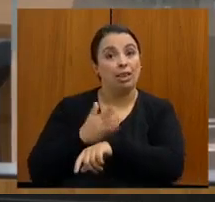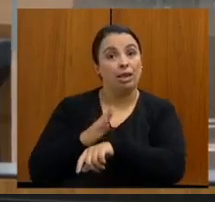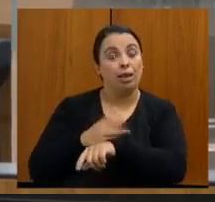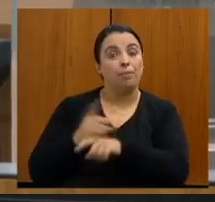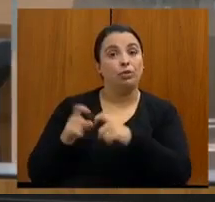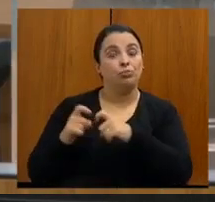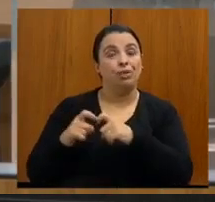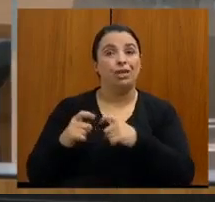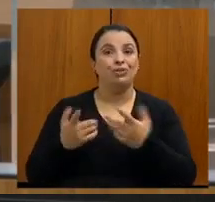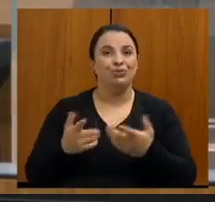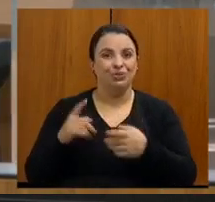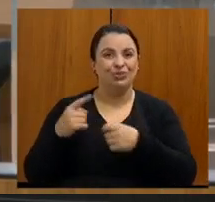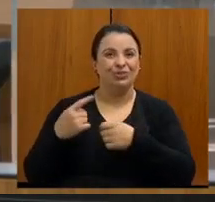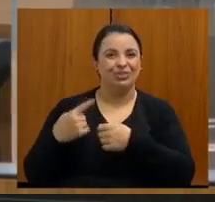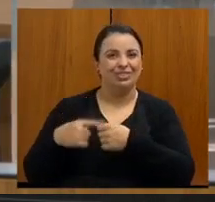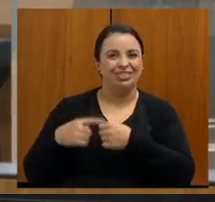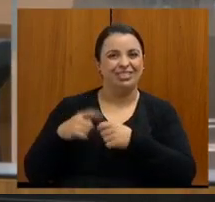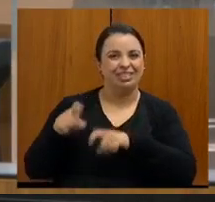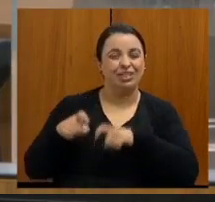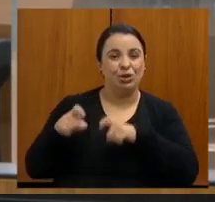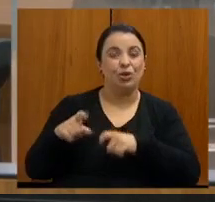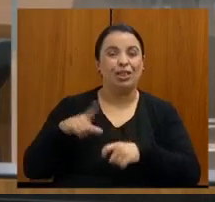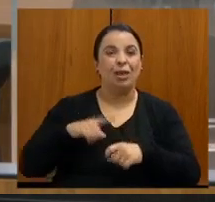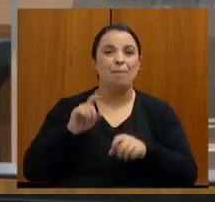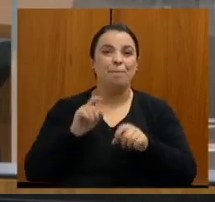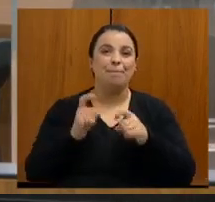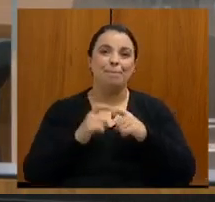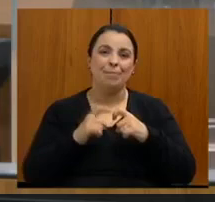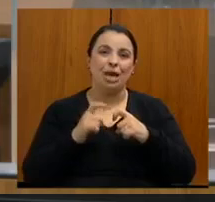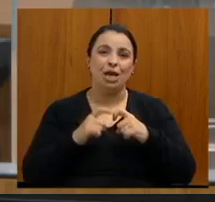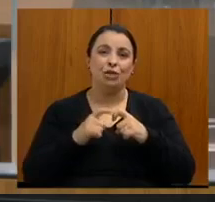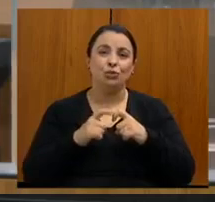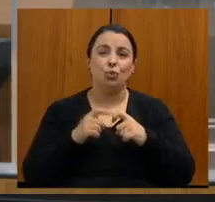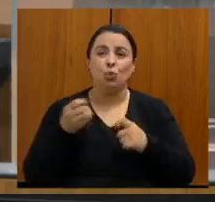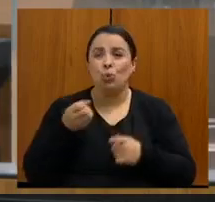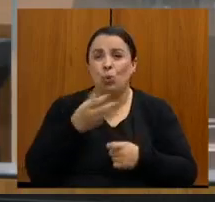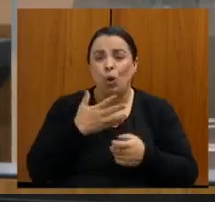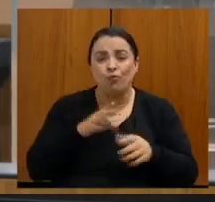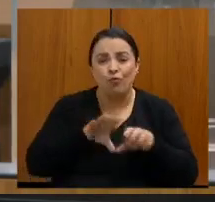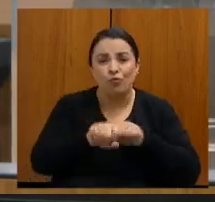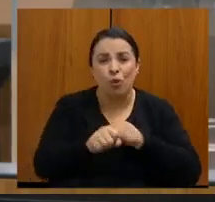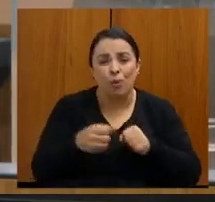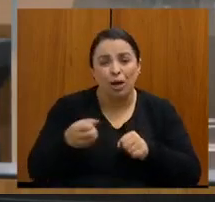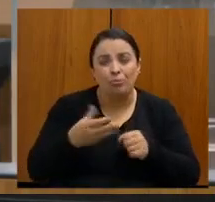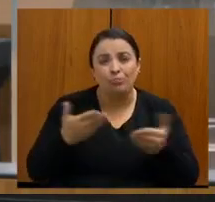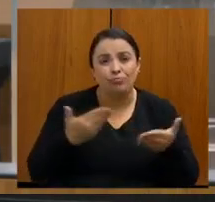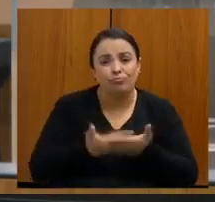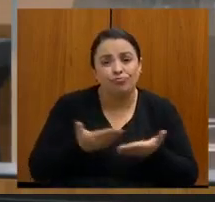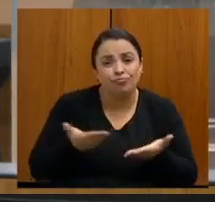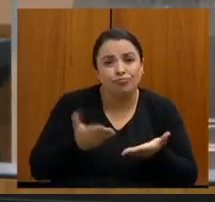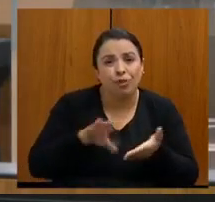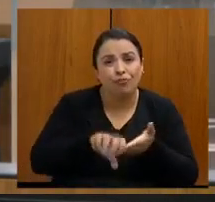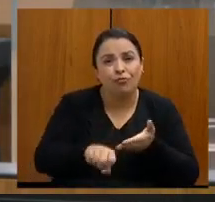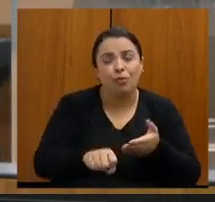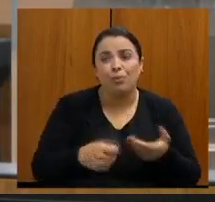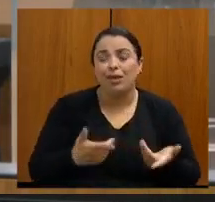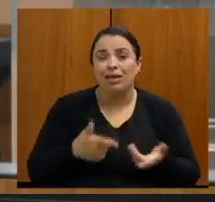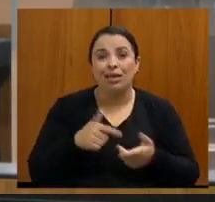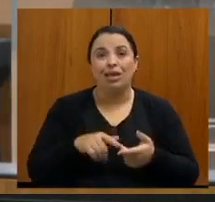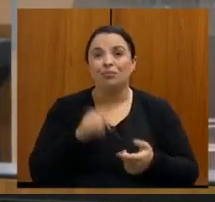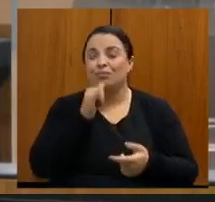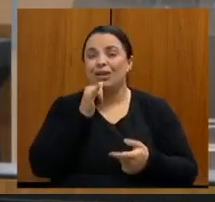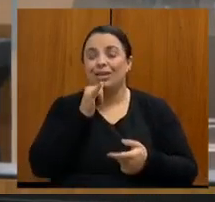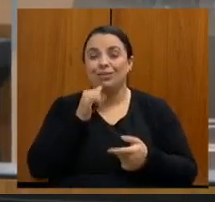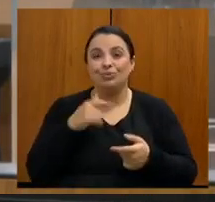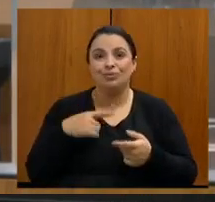médico recém-formado, que não tem a formação necessária para poder diagnosticar um